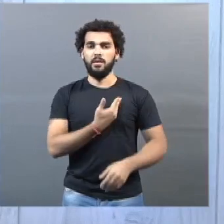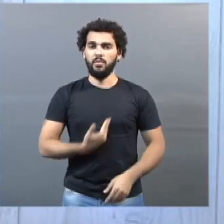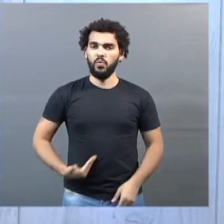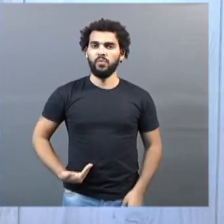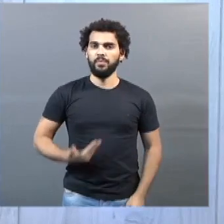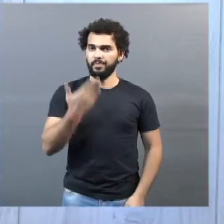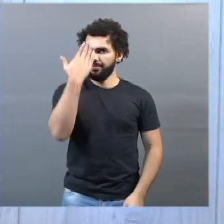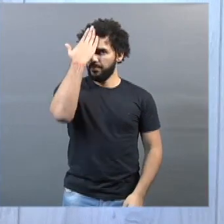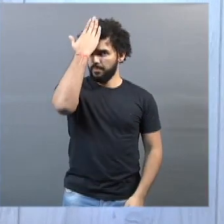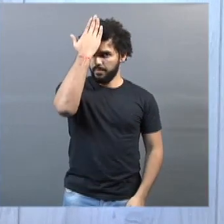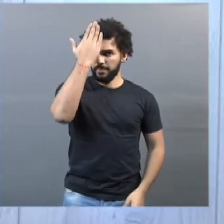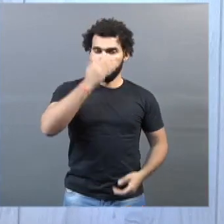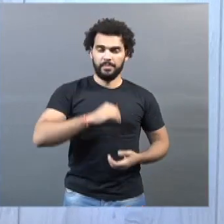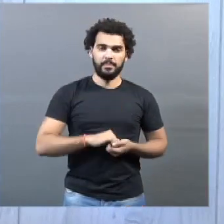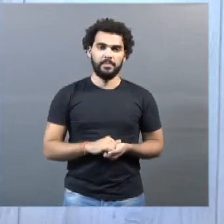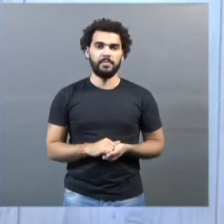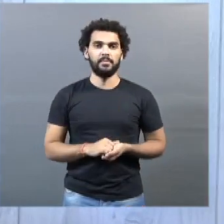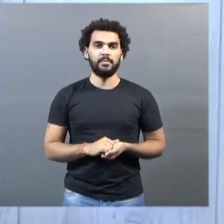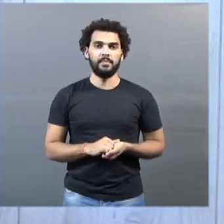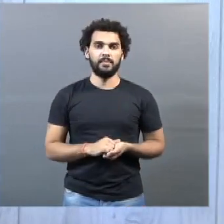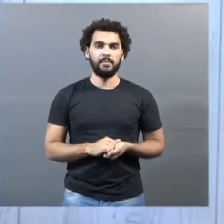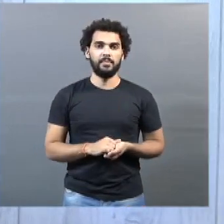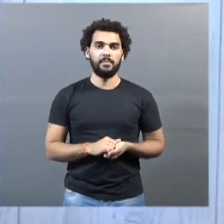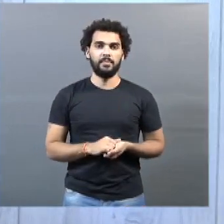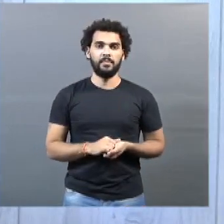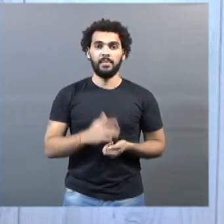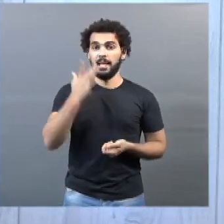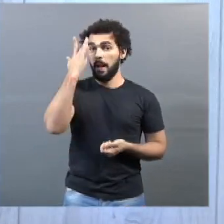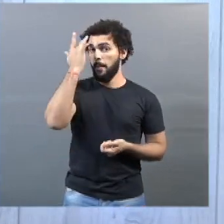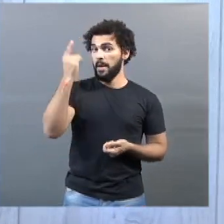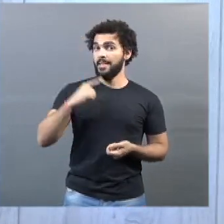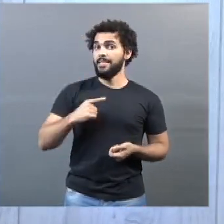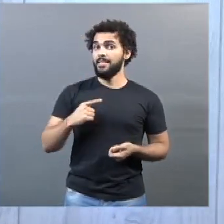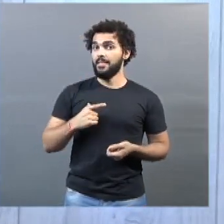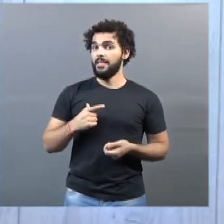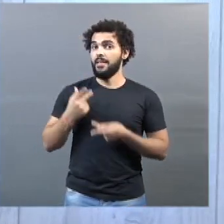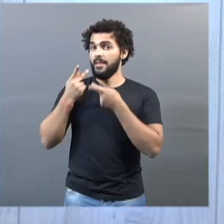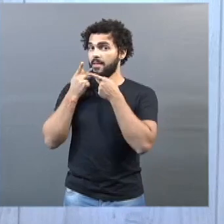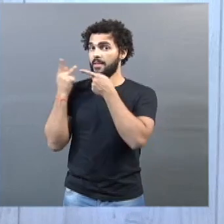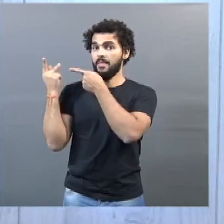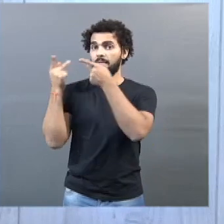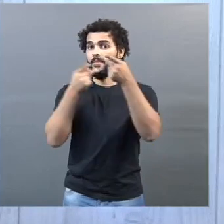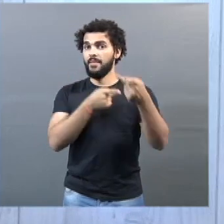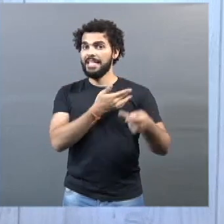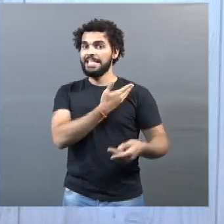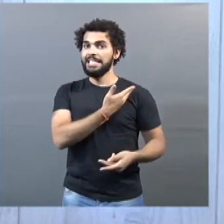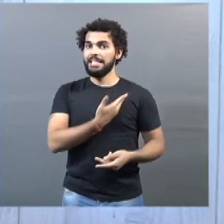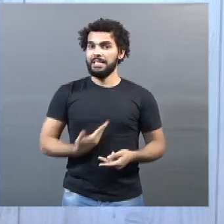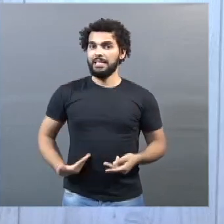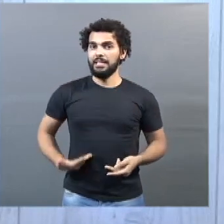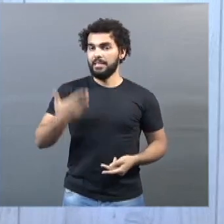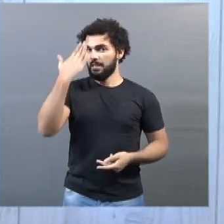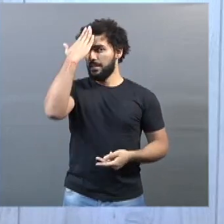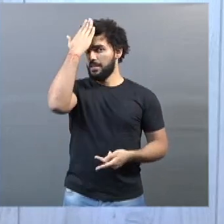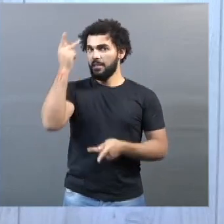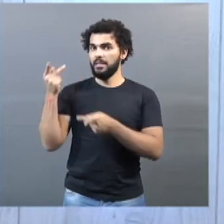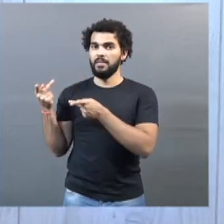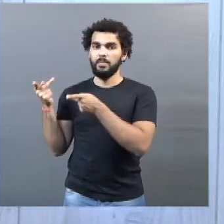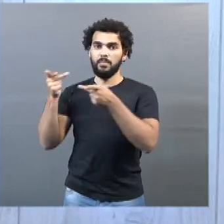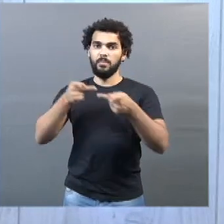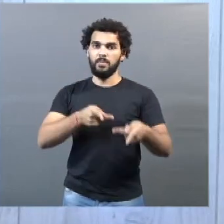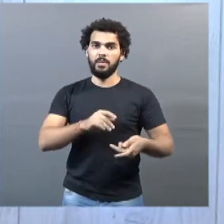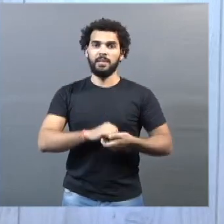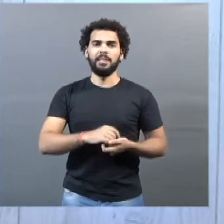Amanhã também temos a visita do governador de Minas Gerais, Zeman, estará em Uberlândia para fazer a entrega de